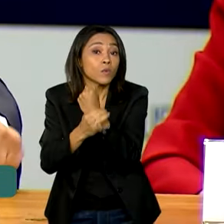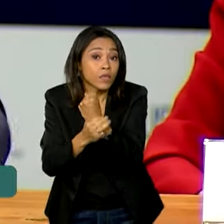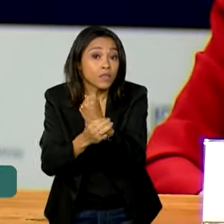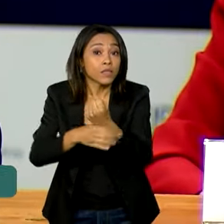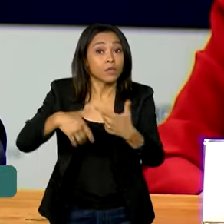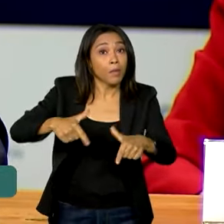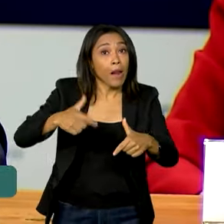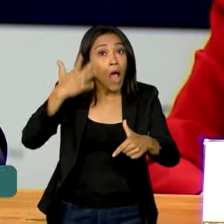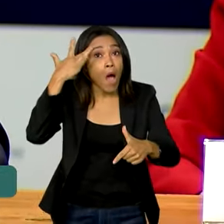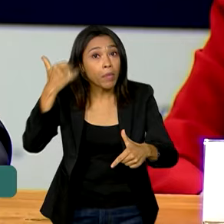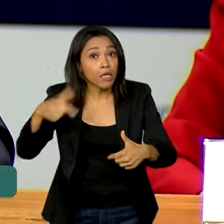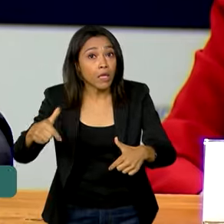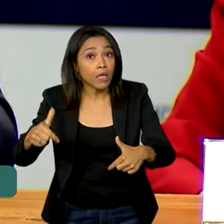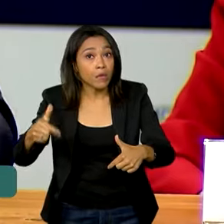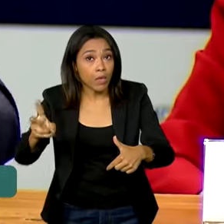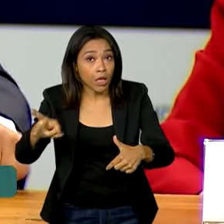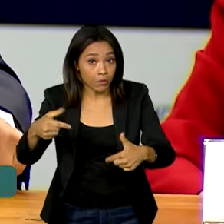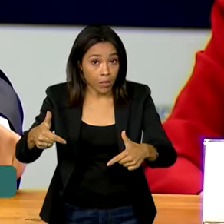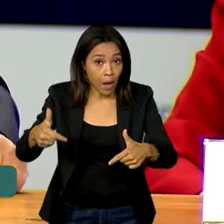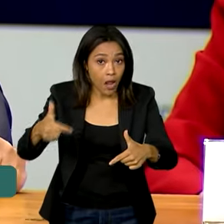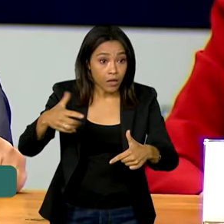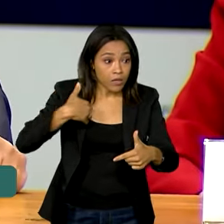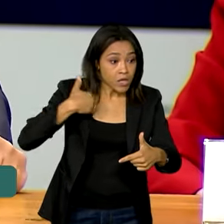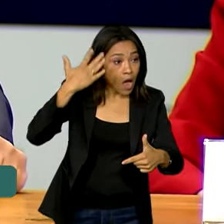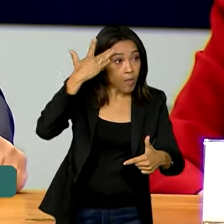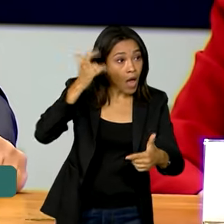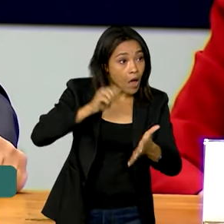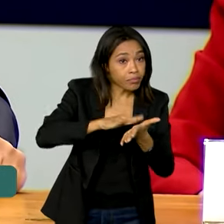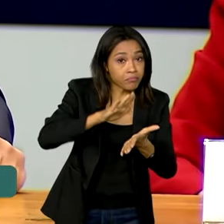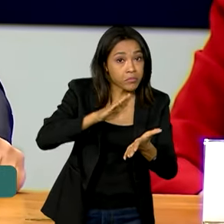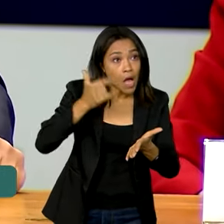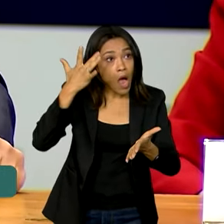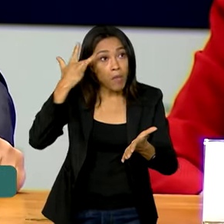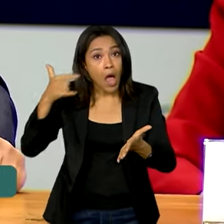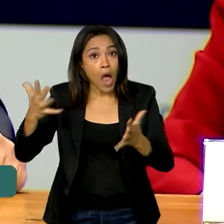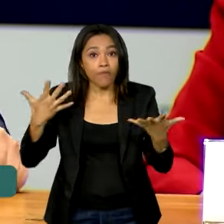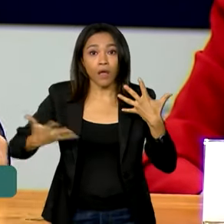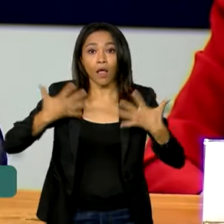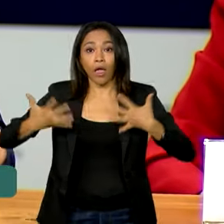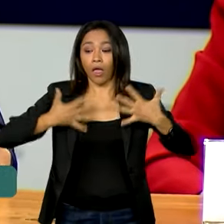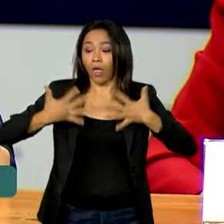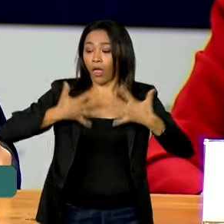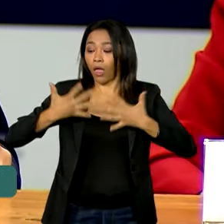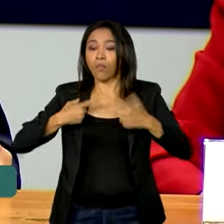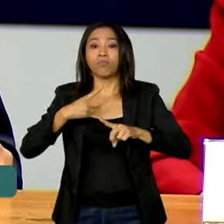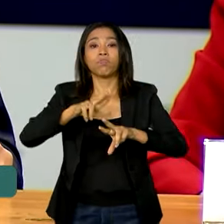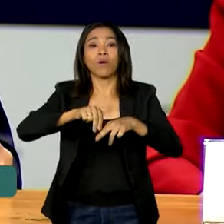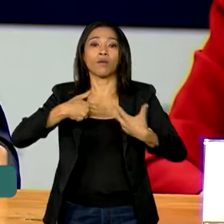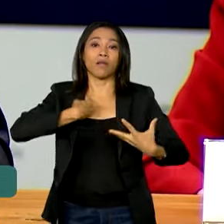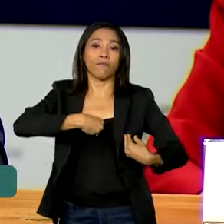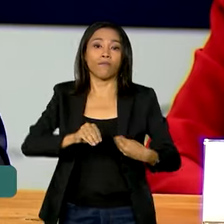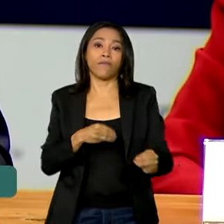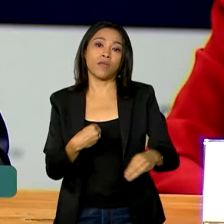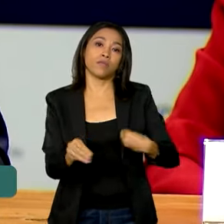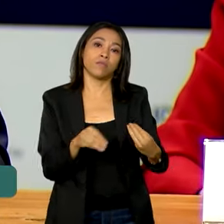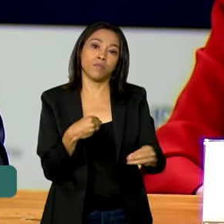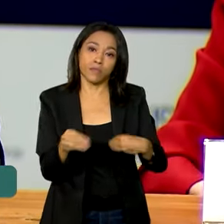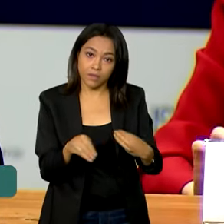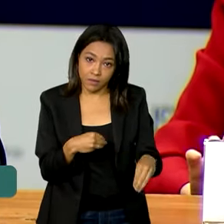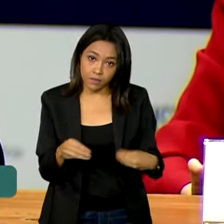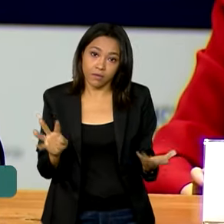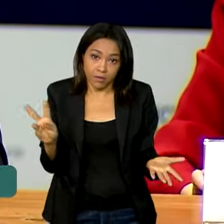sabe se amanhã tem emprego, está empregado e não sabe se continua empregado, pela flexibilização absolutamente